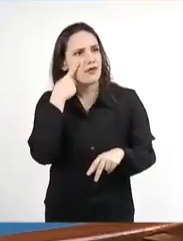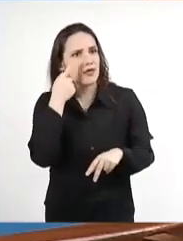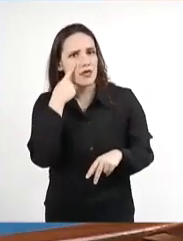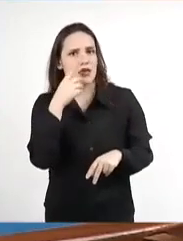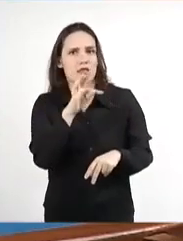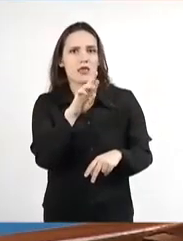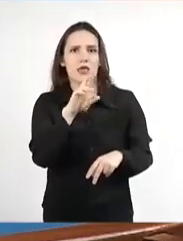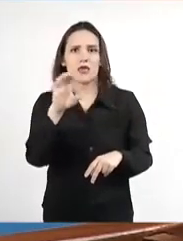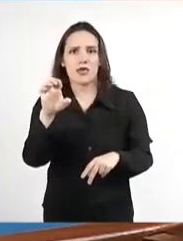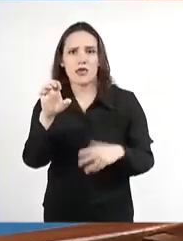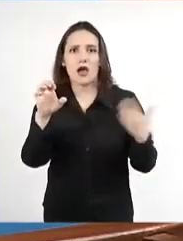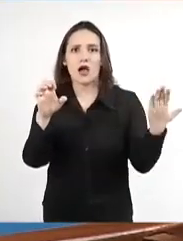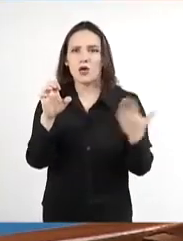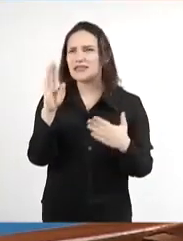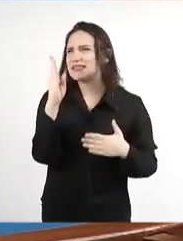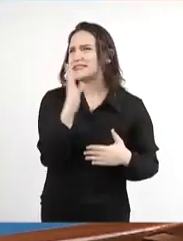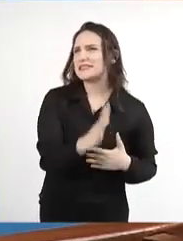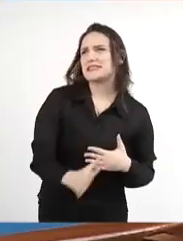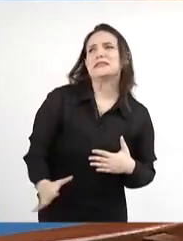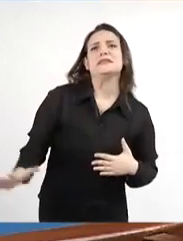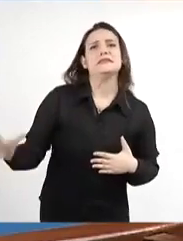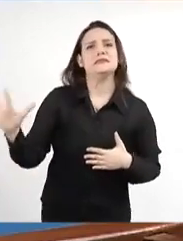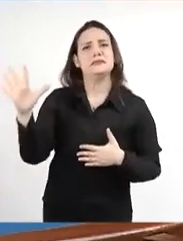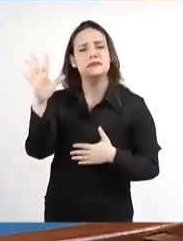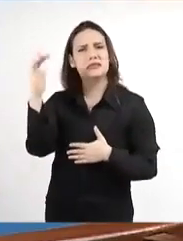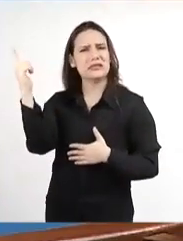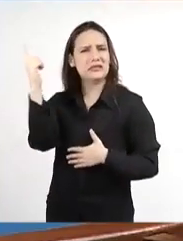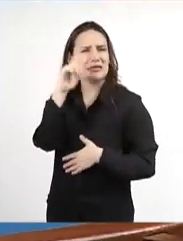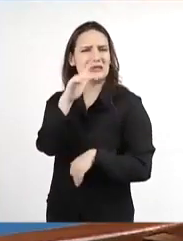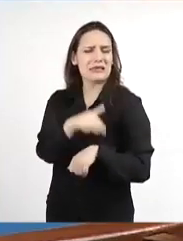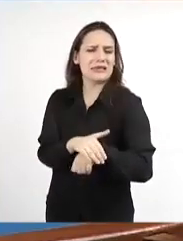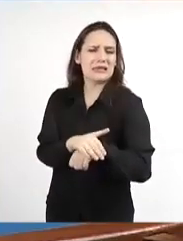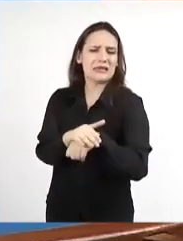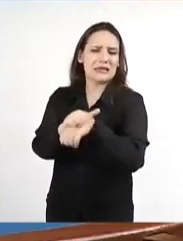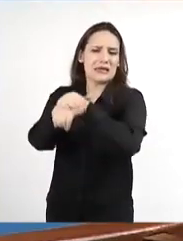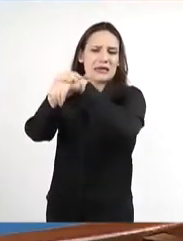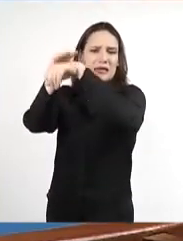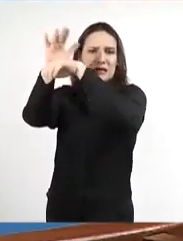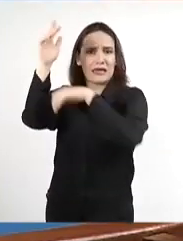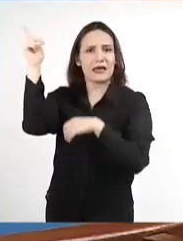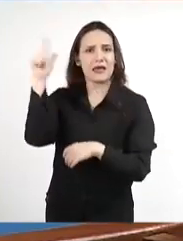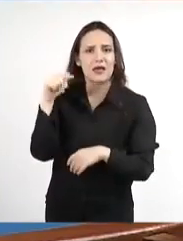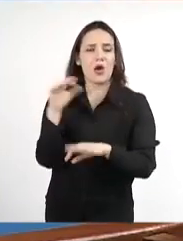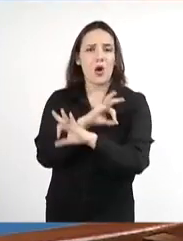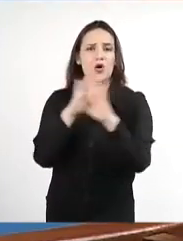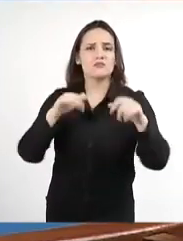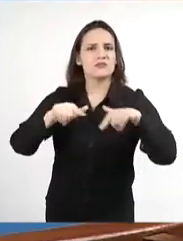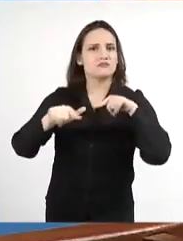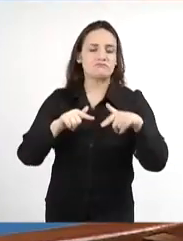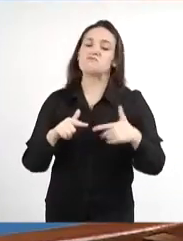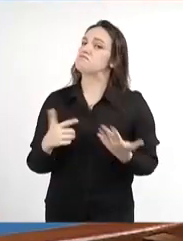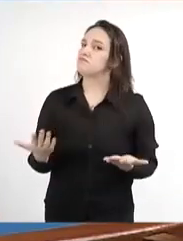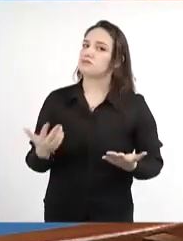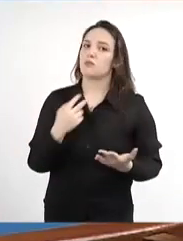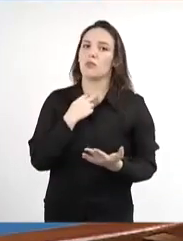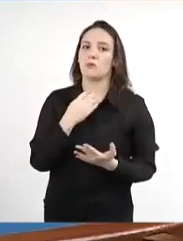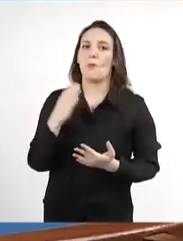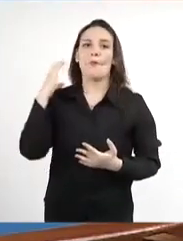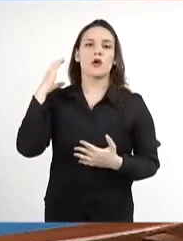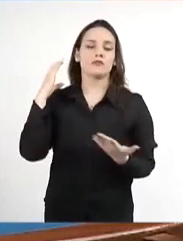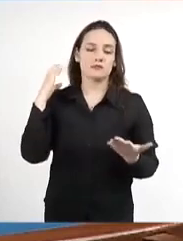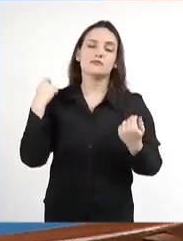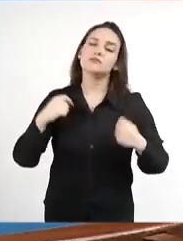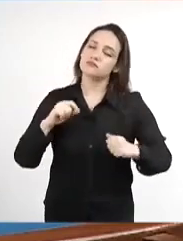e que no ranking nacional, entre os mais ranqueados num trabalho por excelência, nós não podemos deixar